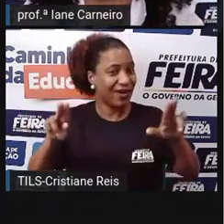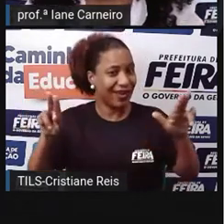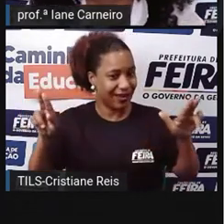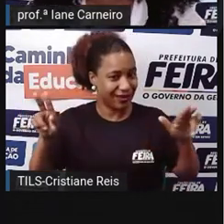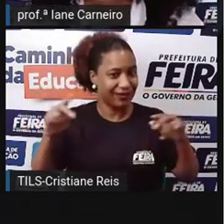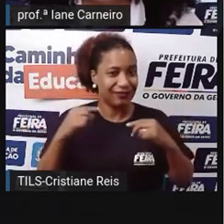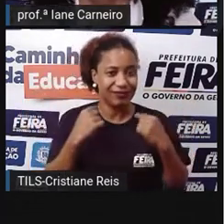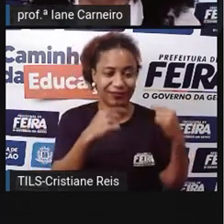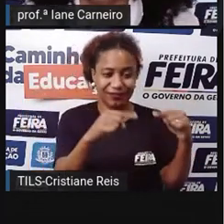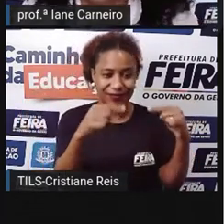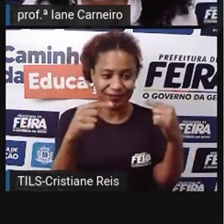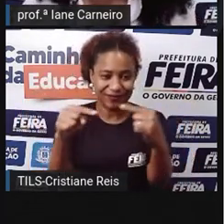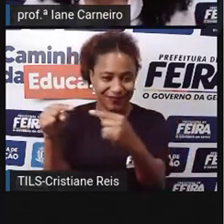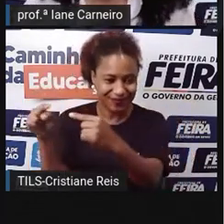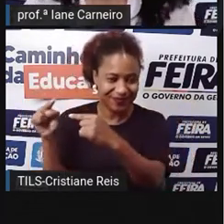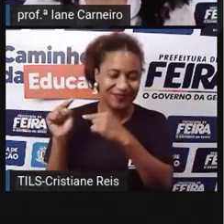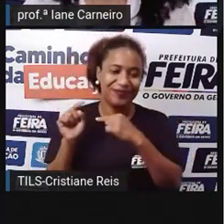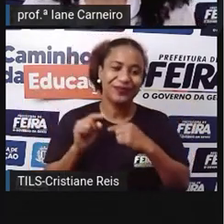redimuinho.